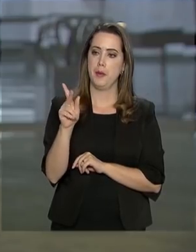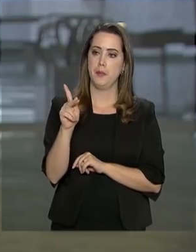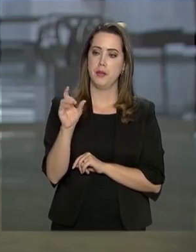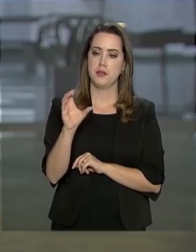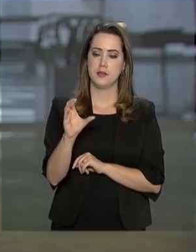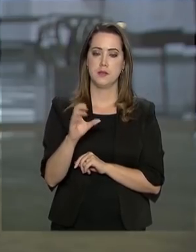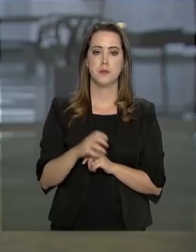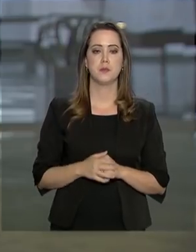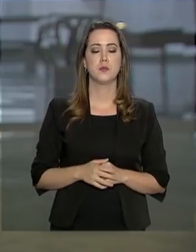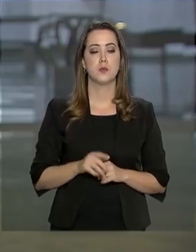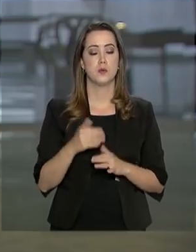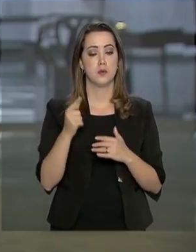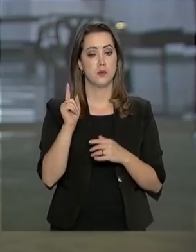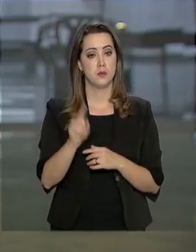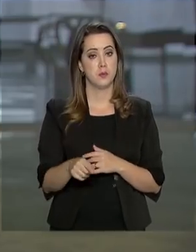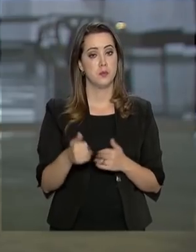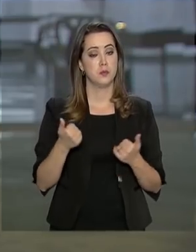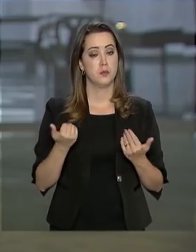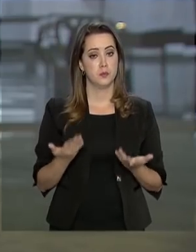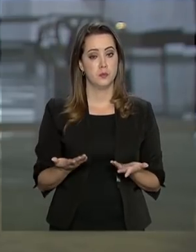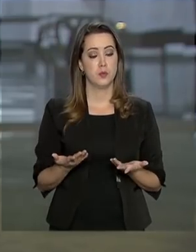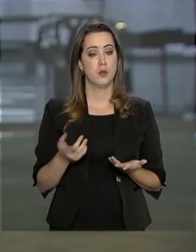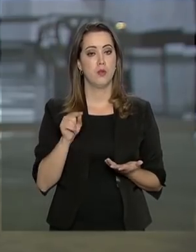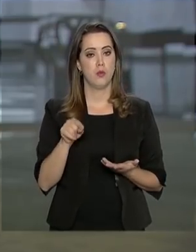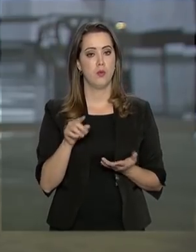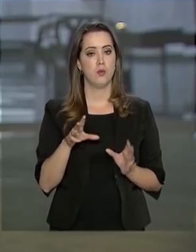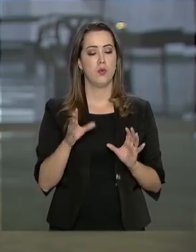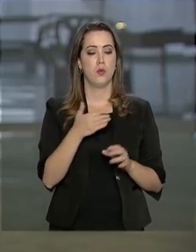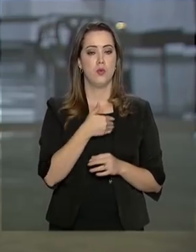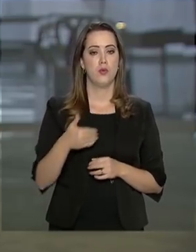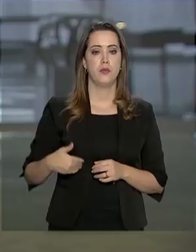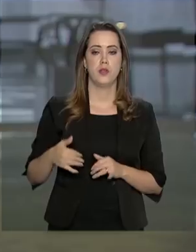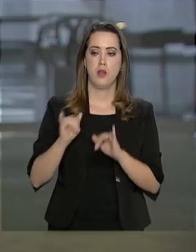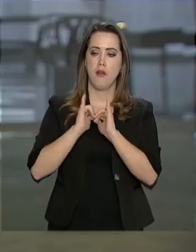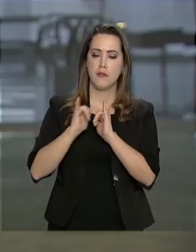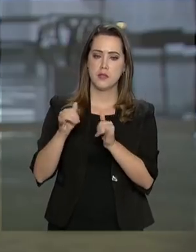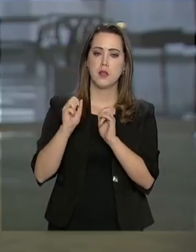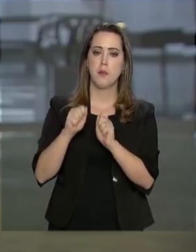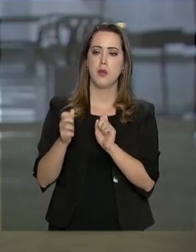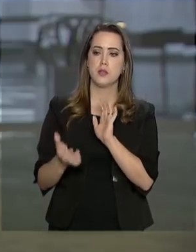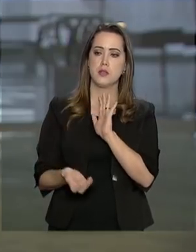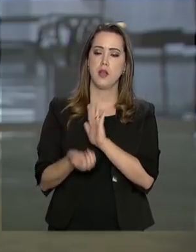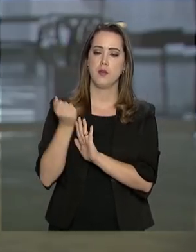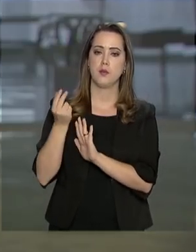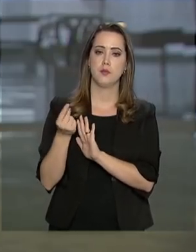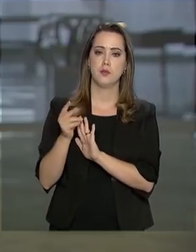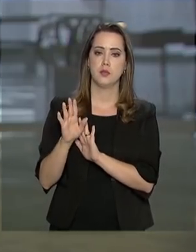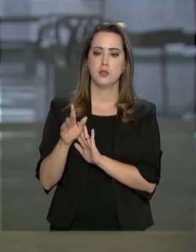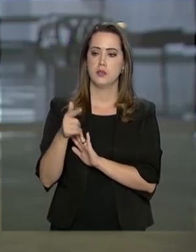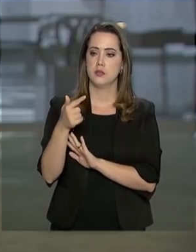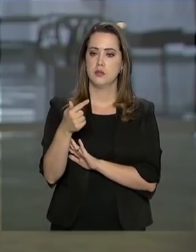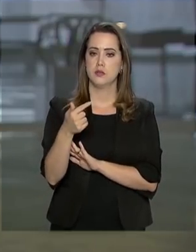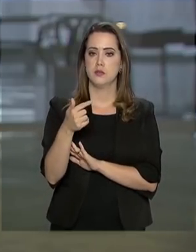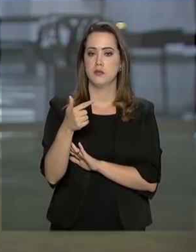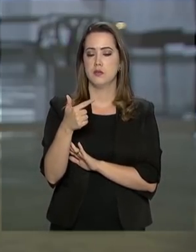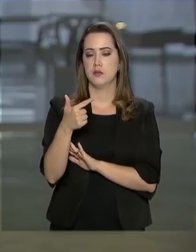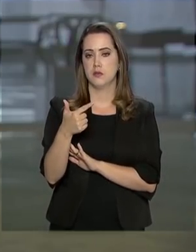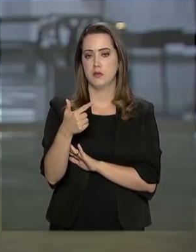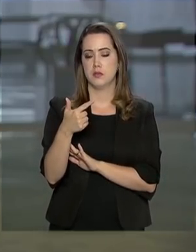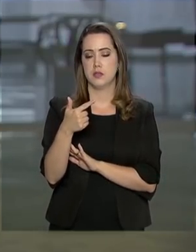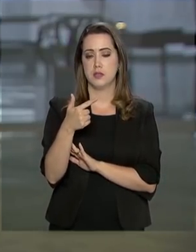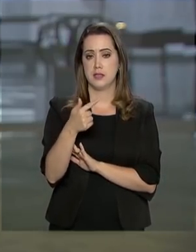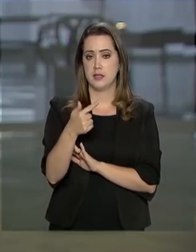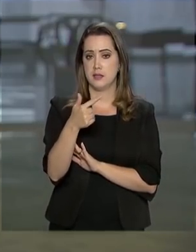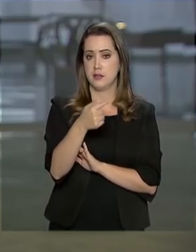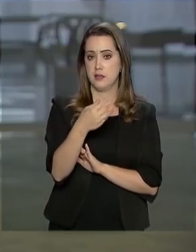benefício de prestação continuada. Segundo o governo, poderão sacar o benefício de 774